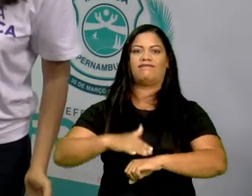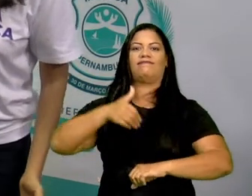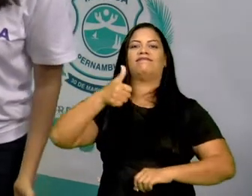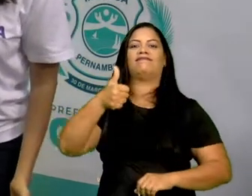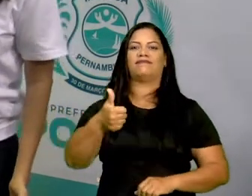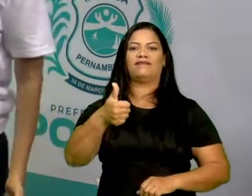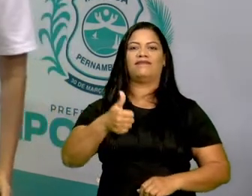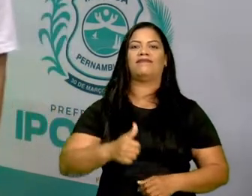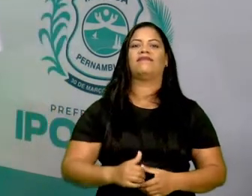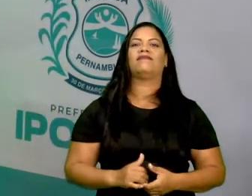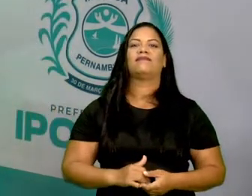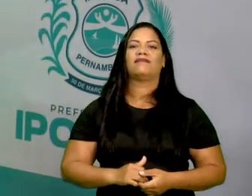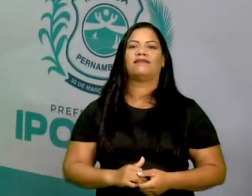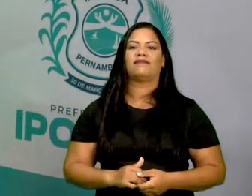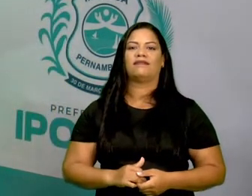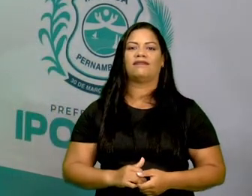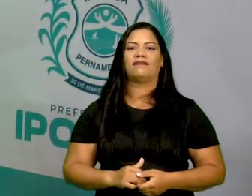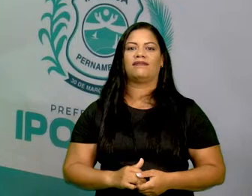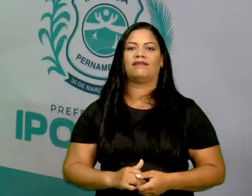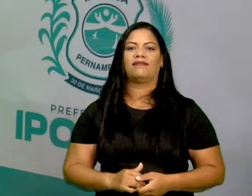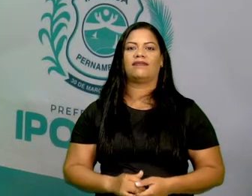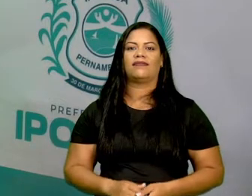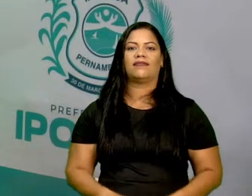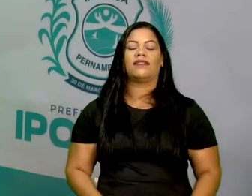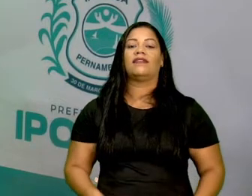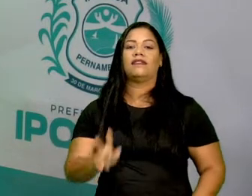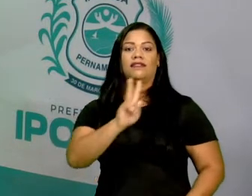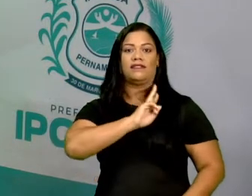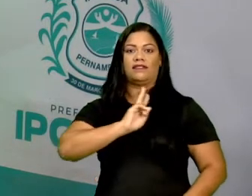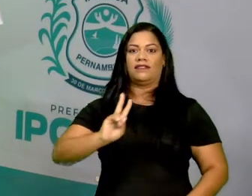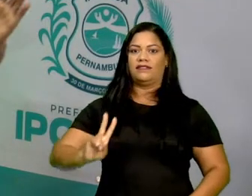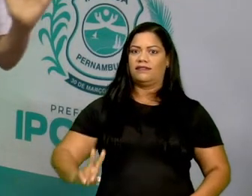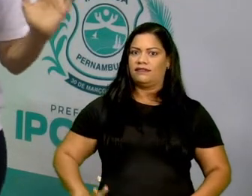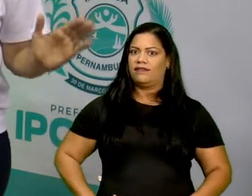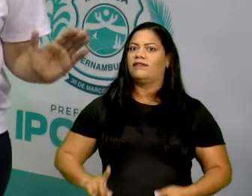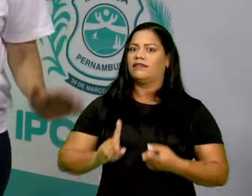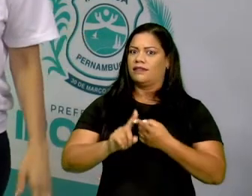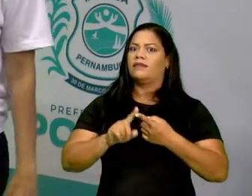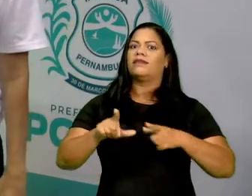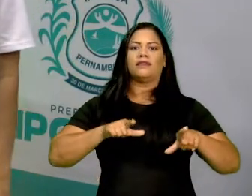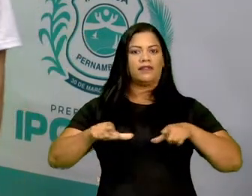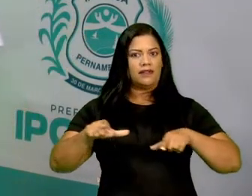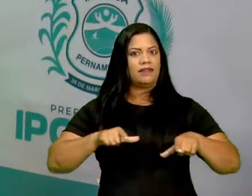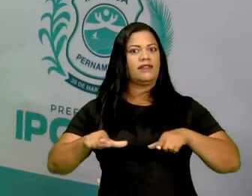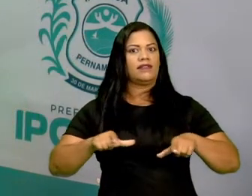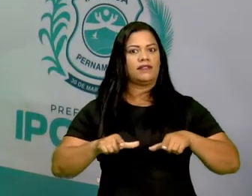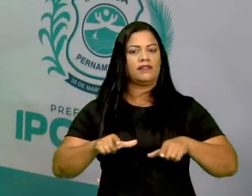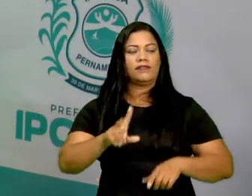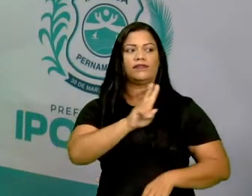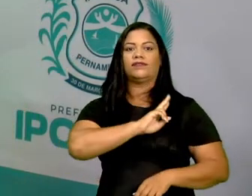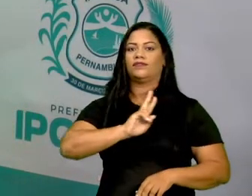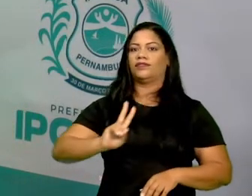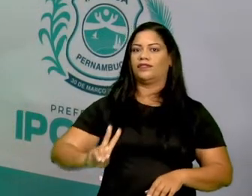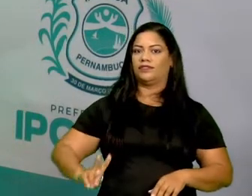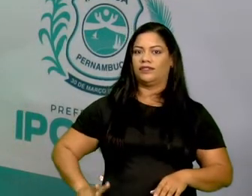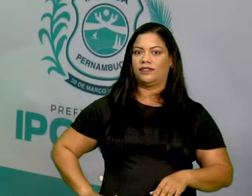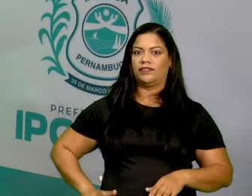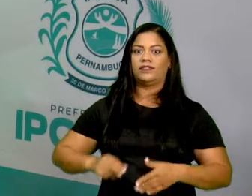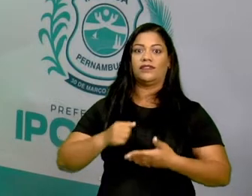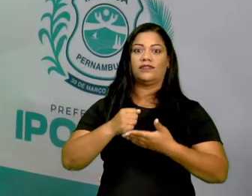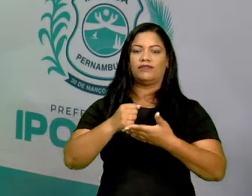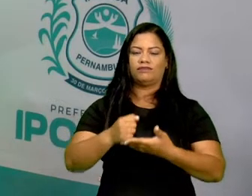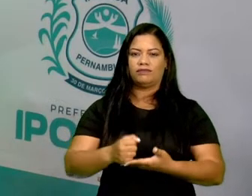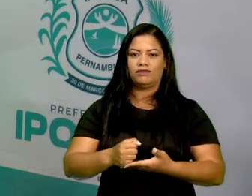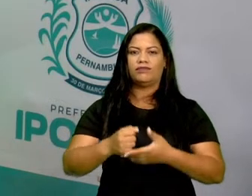Então, aqui é a... Os vereadores, eles trabalham, também tem a parte deles. Os vereadores atuam na